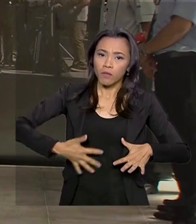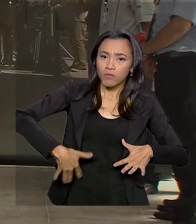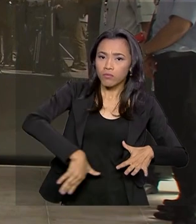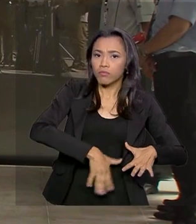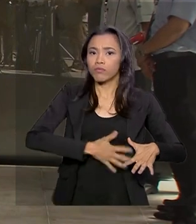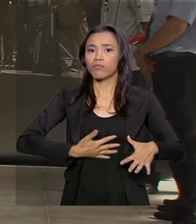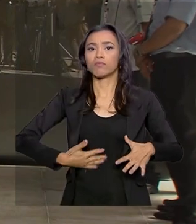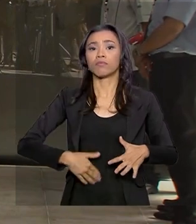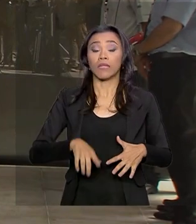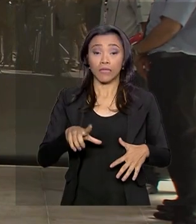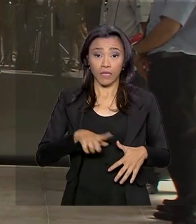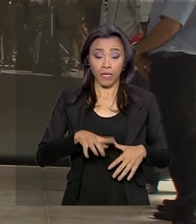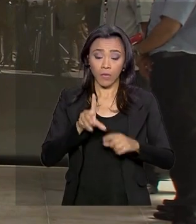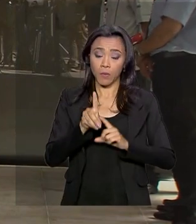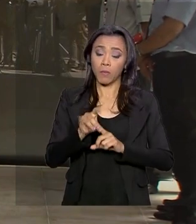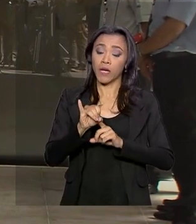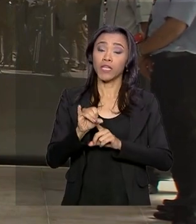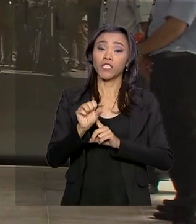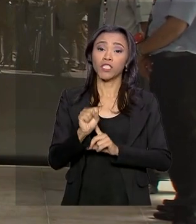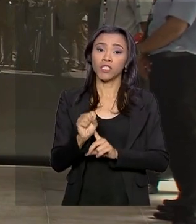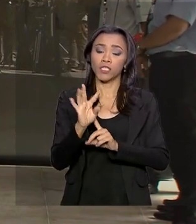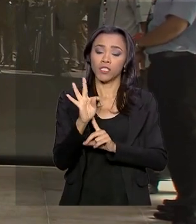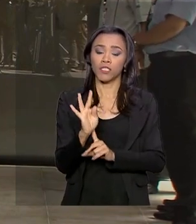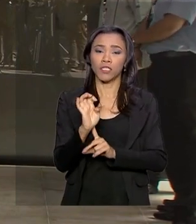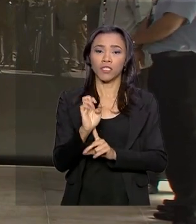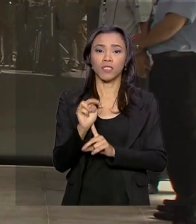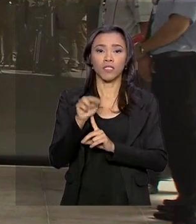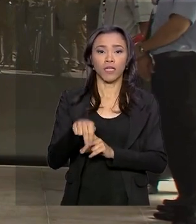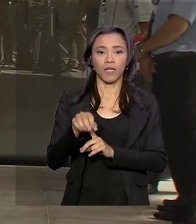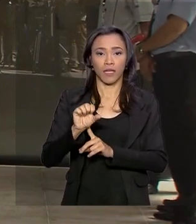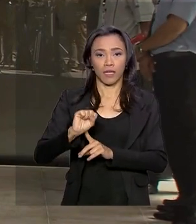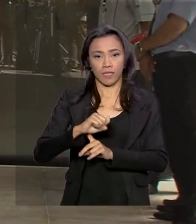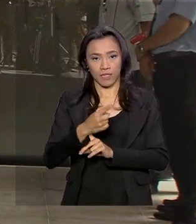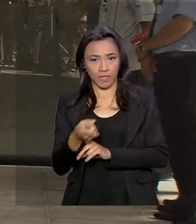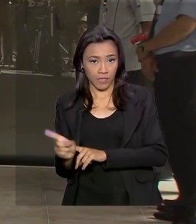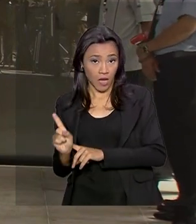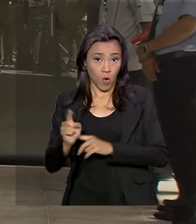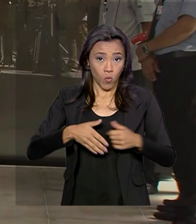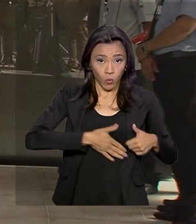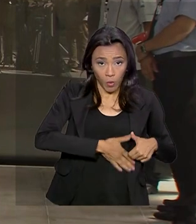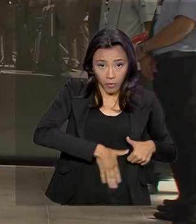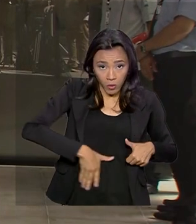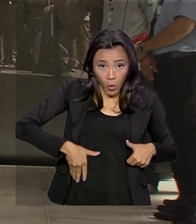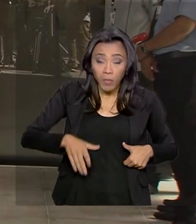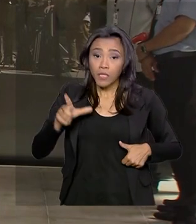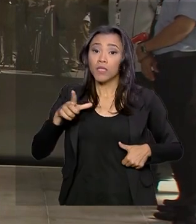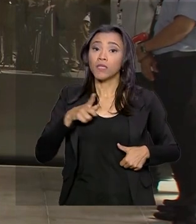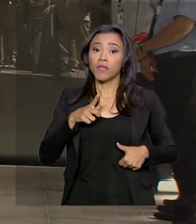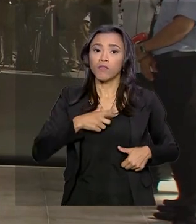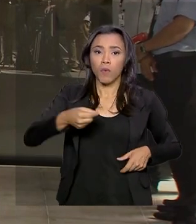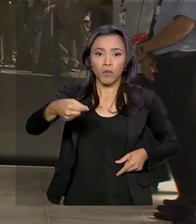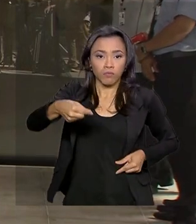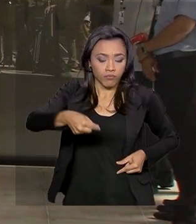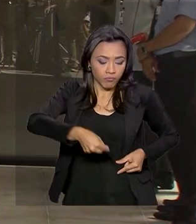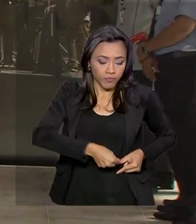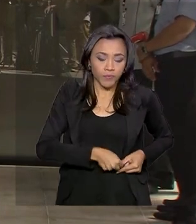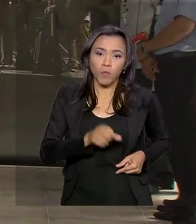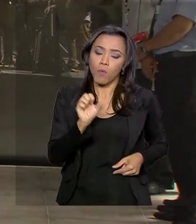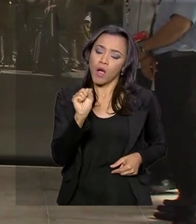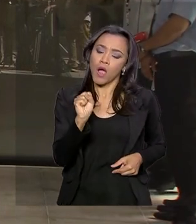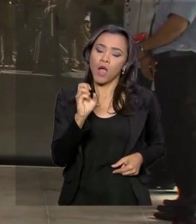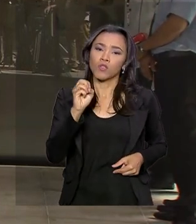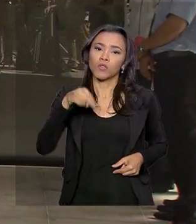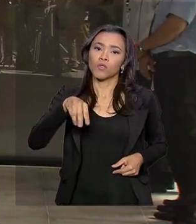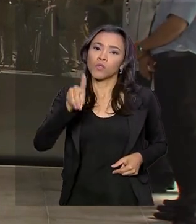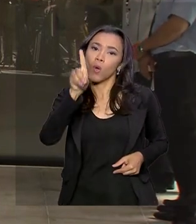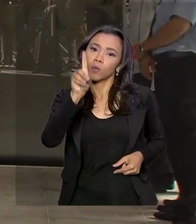distensão do abdômen. O presidente da república recebeu uma sonda nasogástrica e foi introduzida